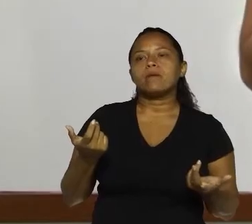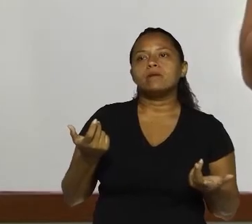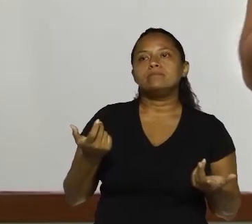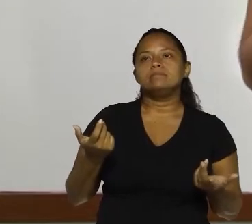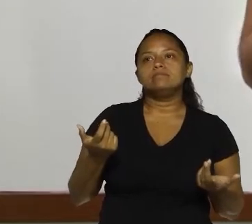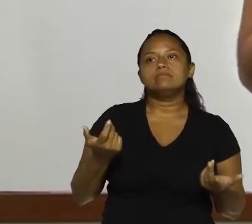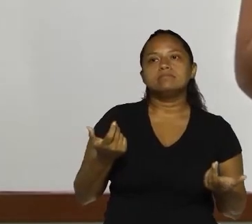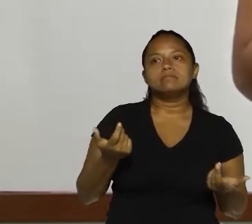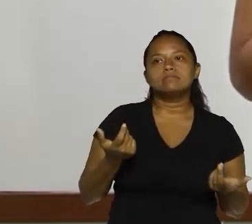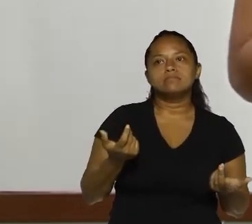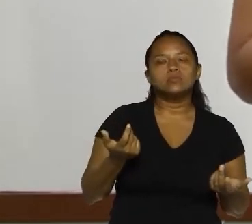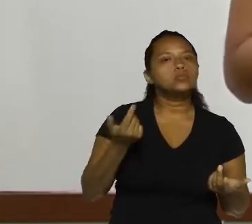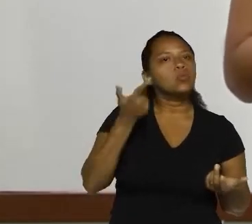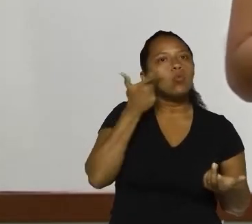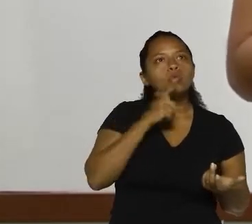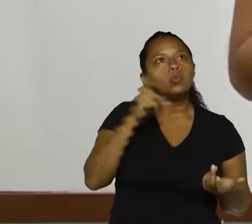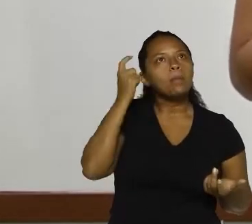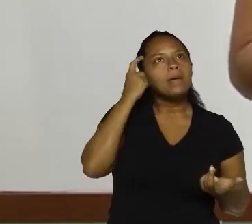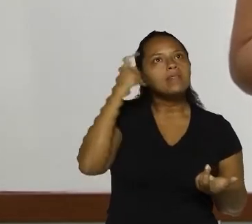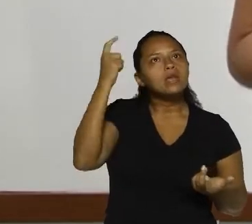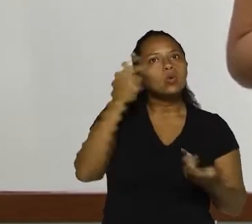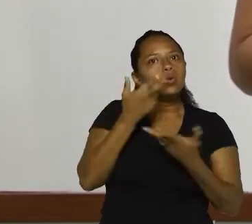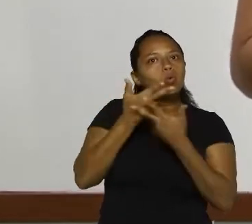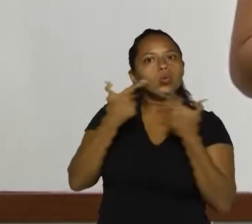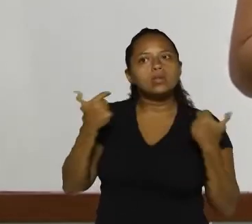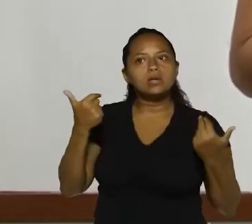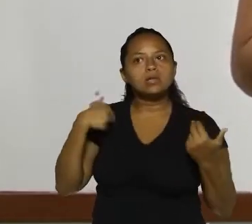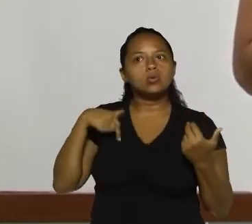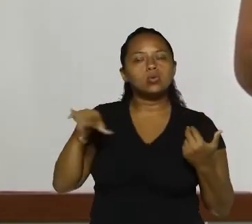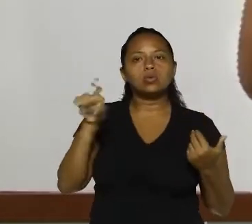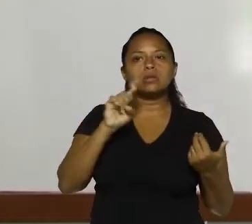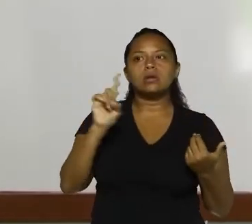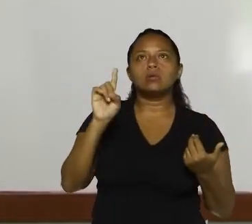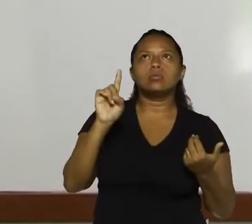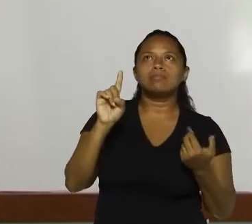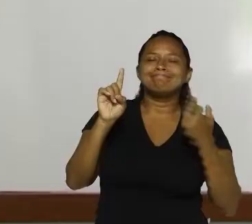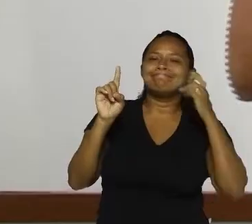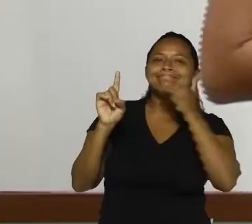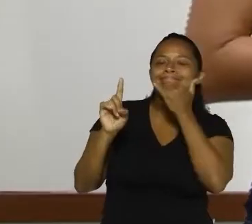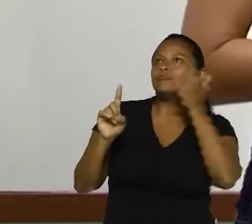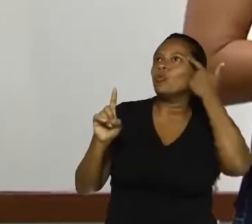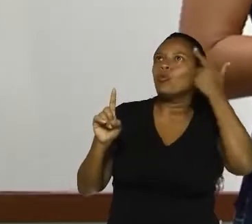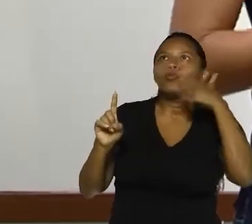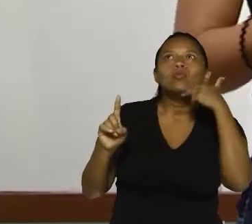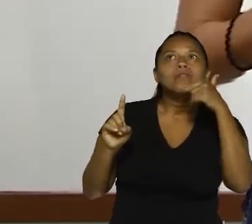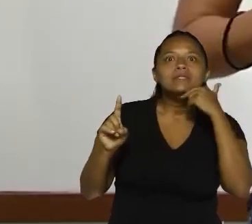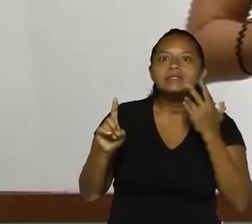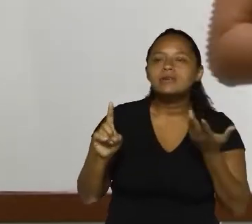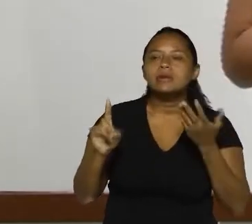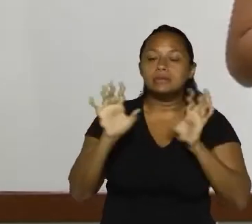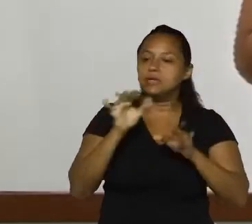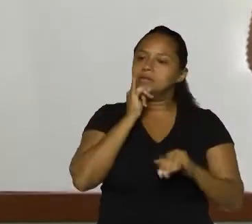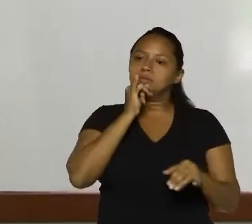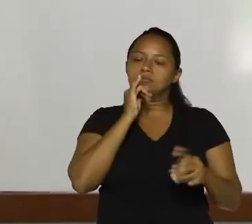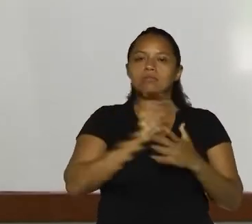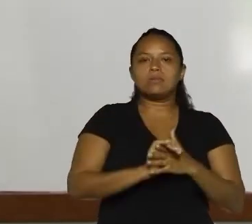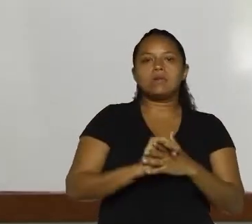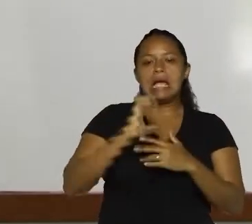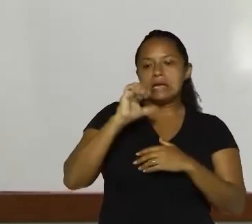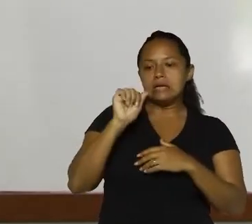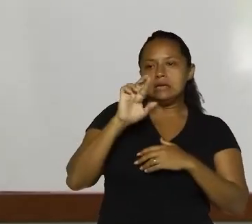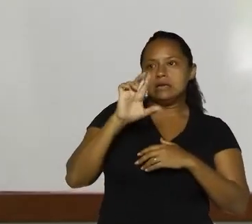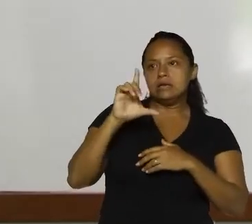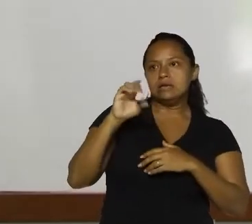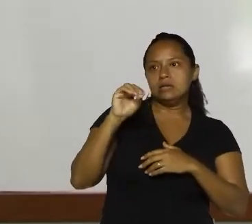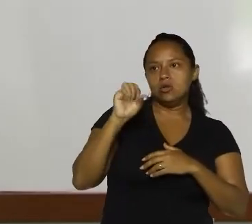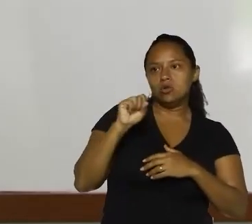Eu não consigo pensar em coisas que comecem com não. É impressionante. Mas aqui, Carlos não veio. Certo? Então,